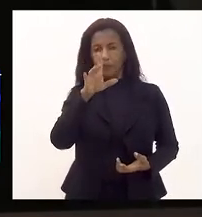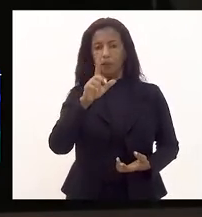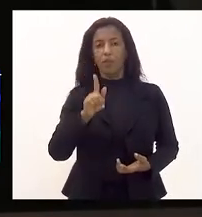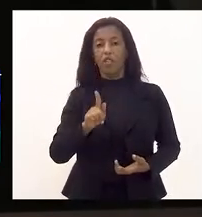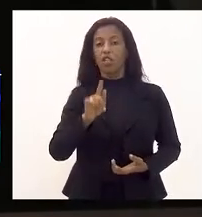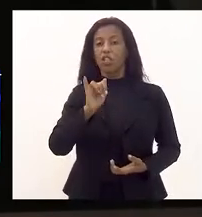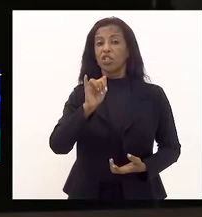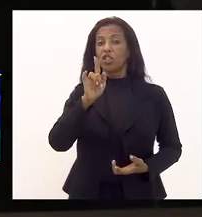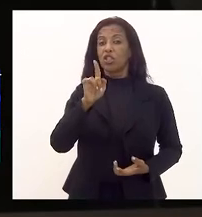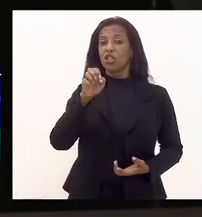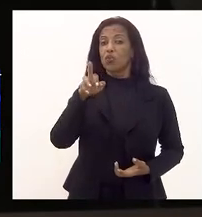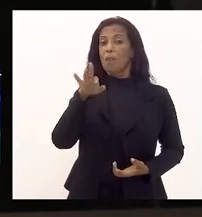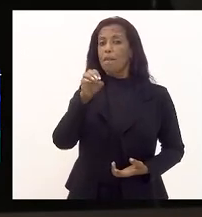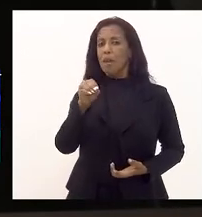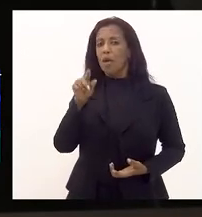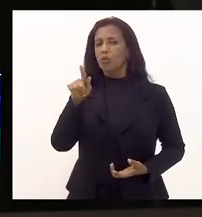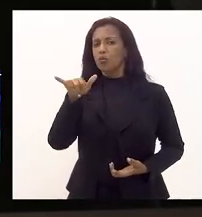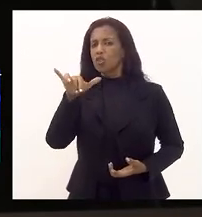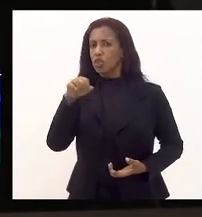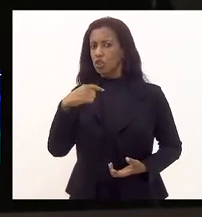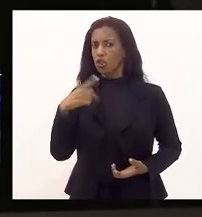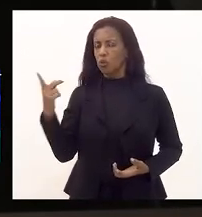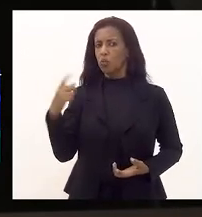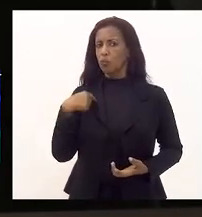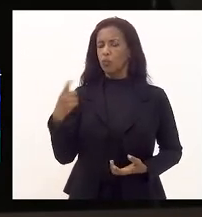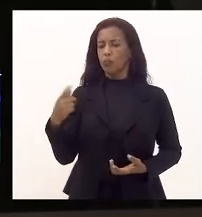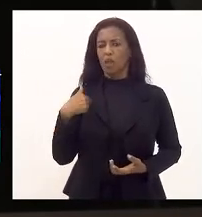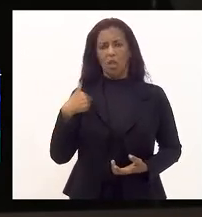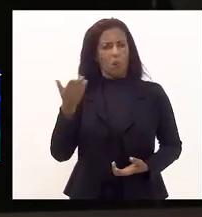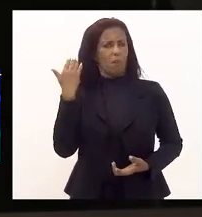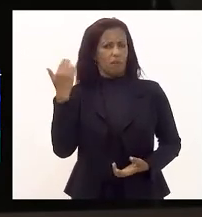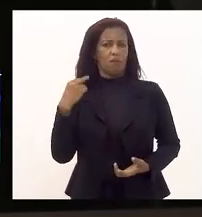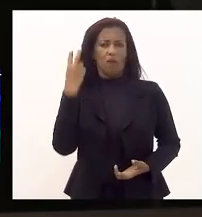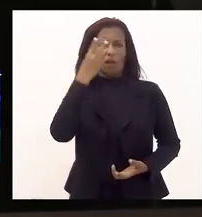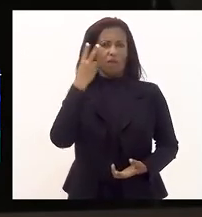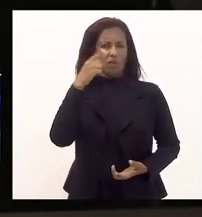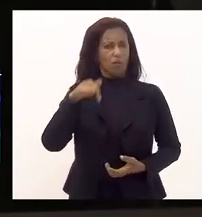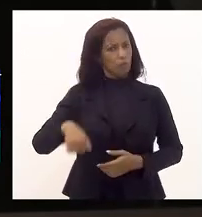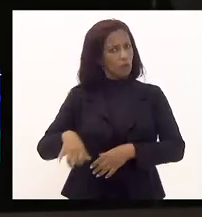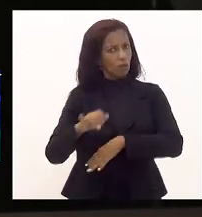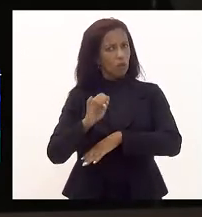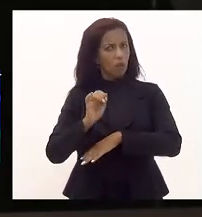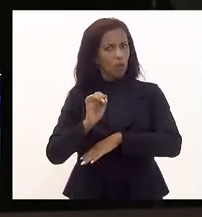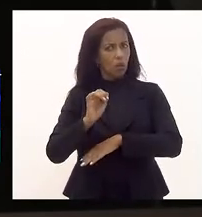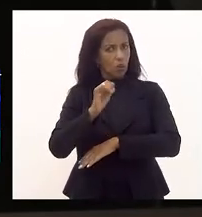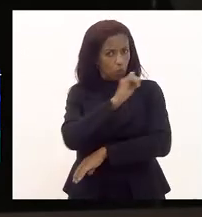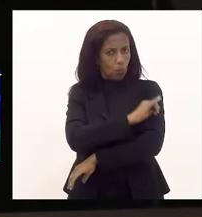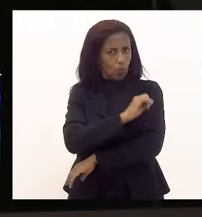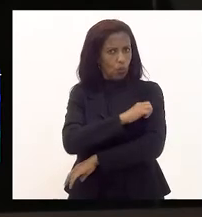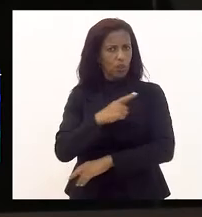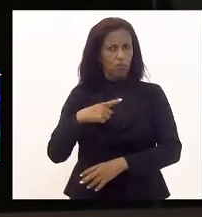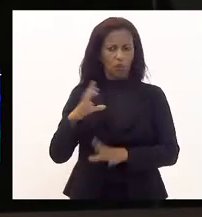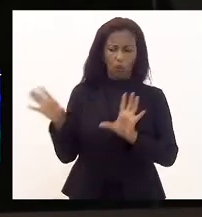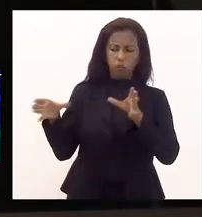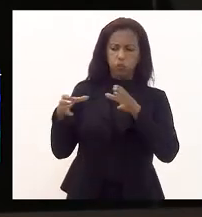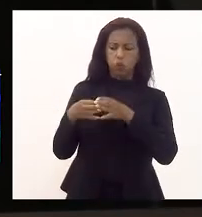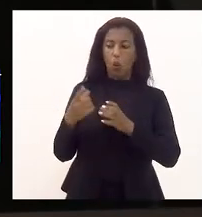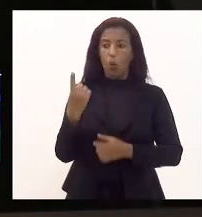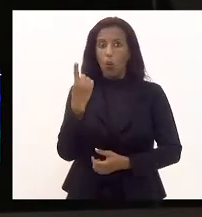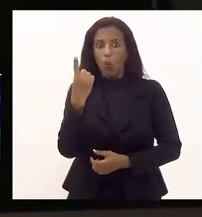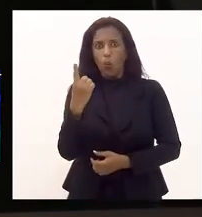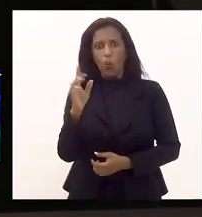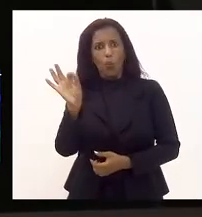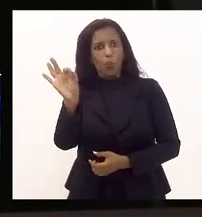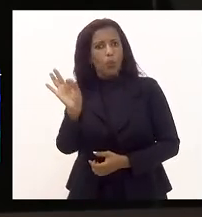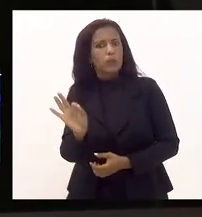Gilberto Gil, nós fizemos, eu era vereador na época, e aqui no Rio de Janeiro nós detonávamos uma campanha, 1%,